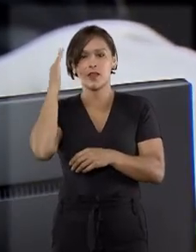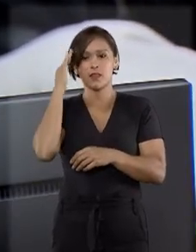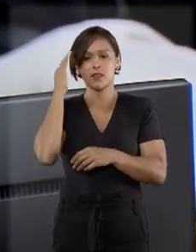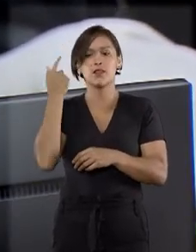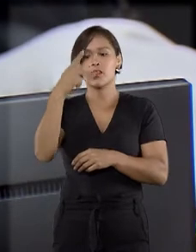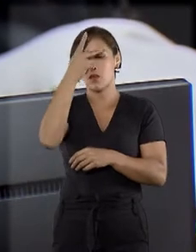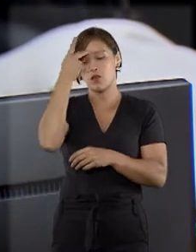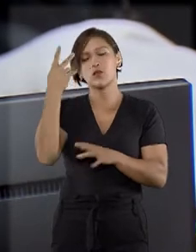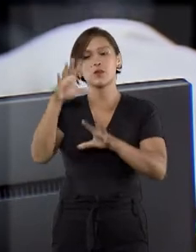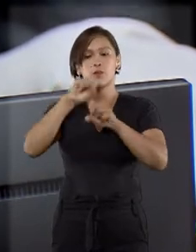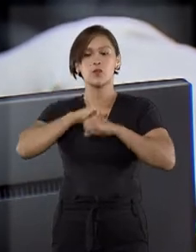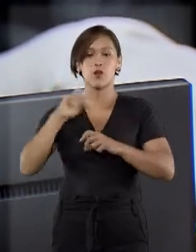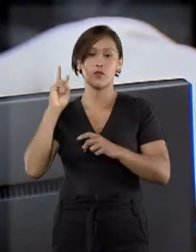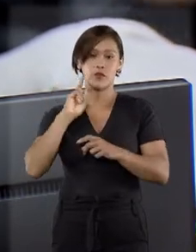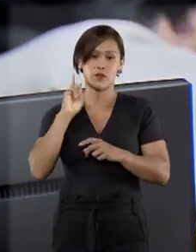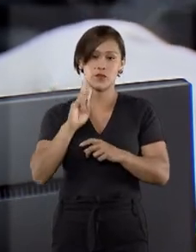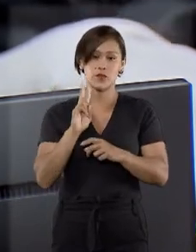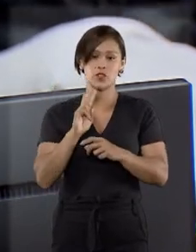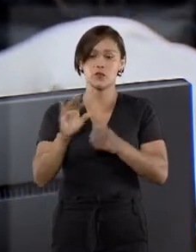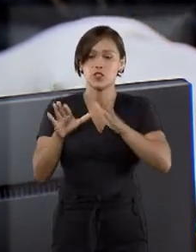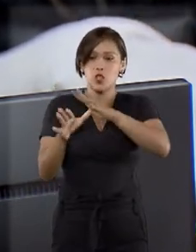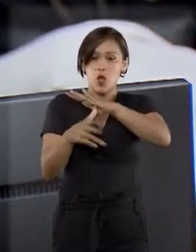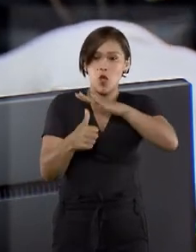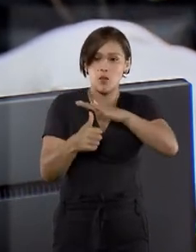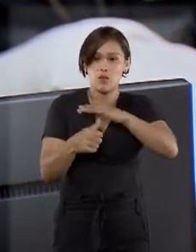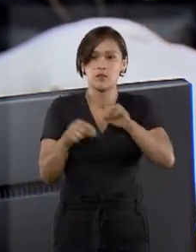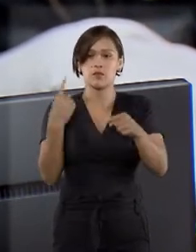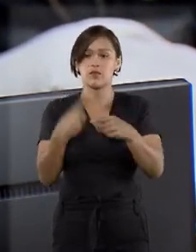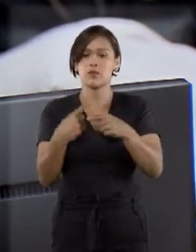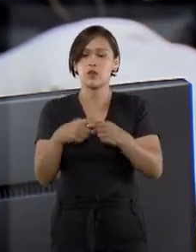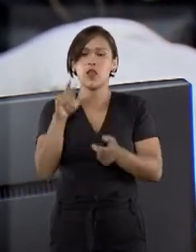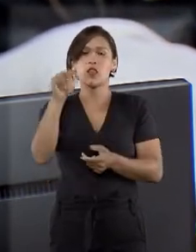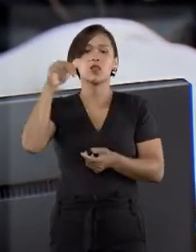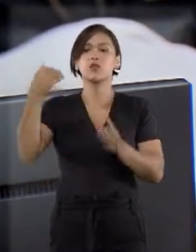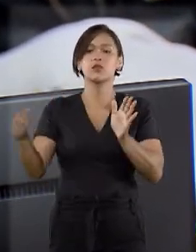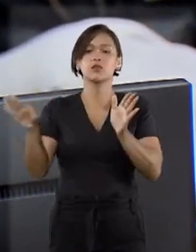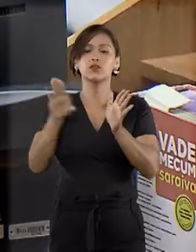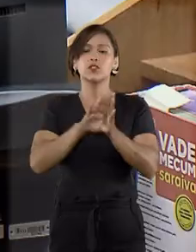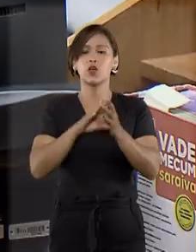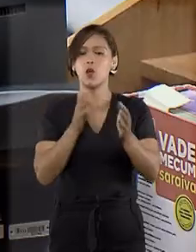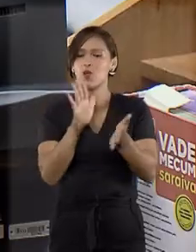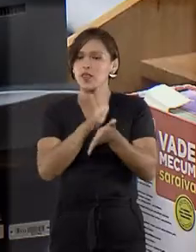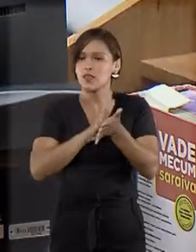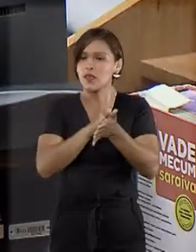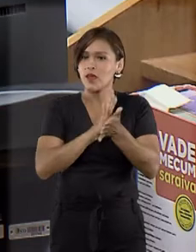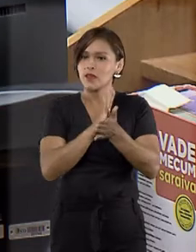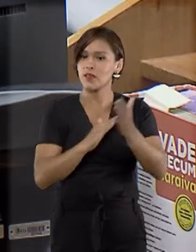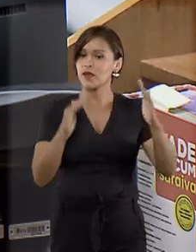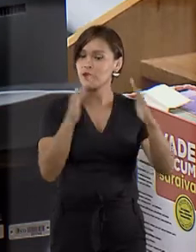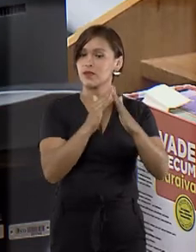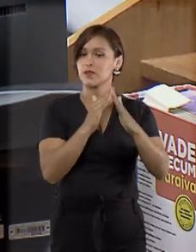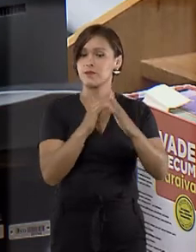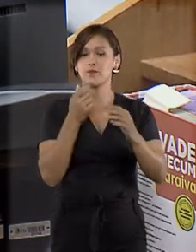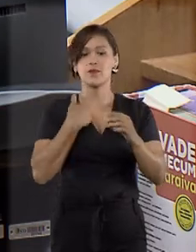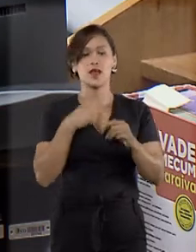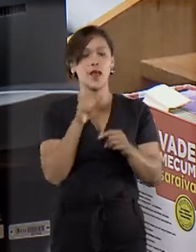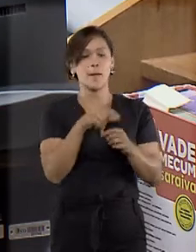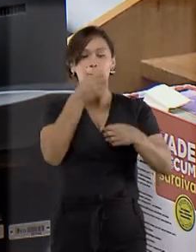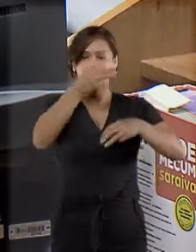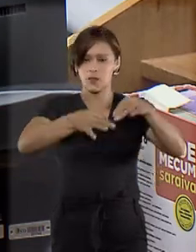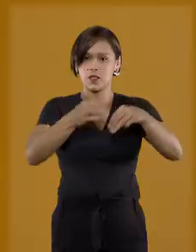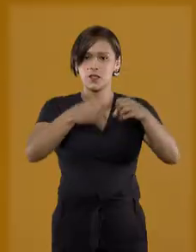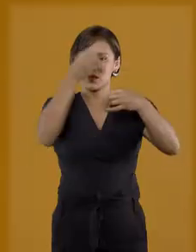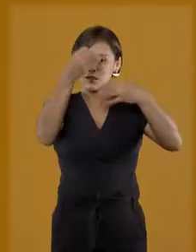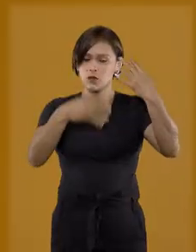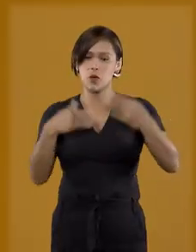entendeu que o consumidor foi vítima de suposto estelionato, pois nunca chegou a receber os produtos. Ao negar o pedido do consumidor, a ministra